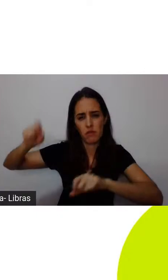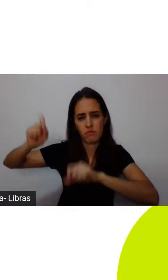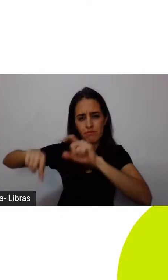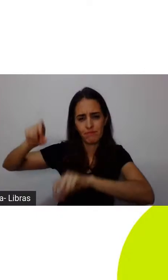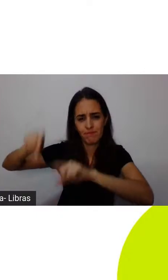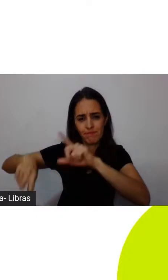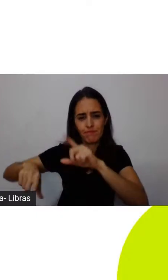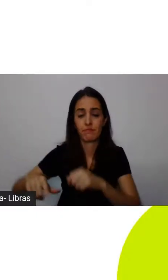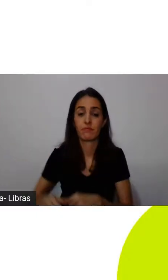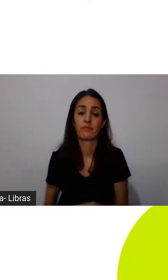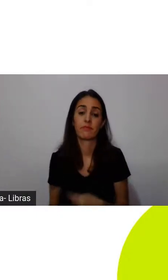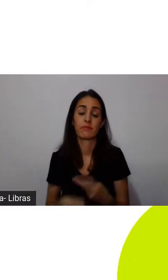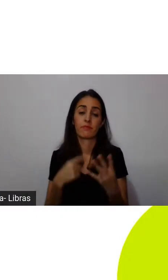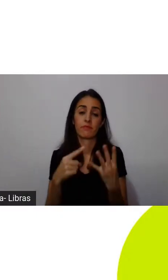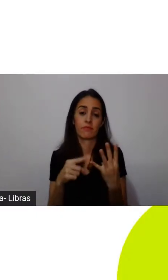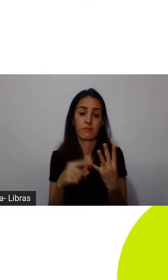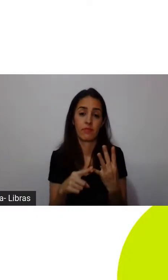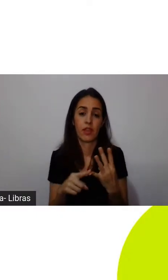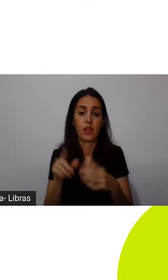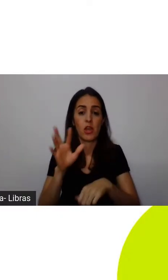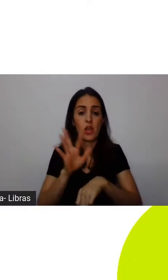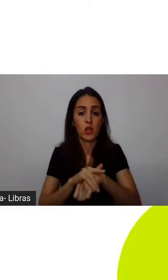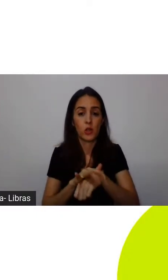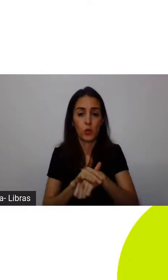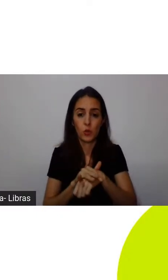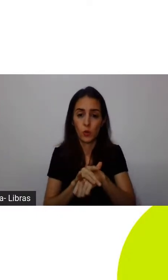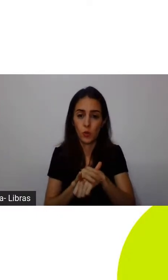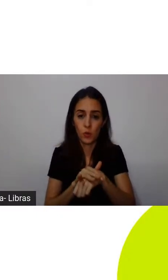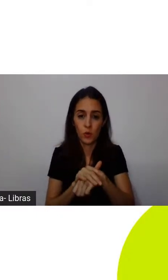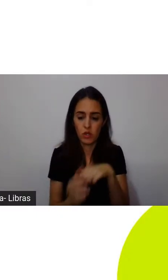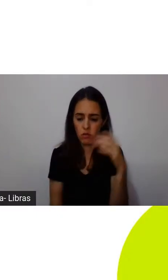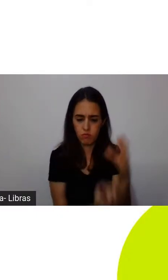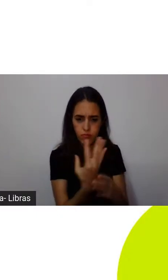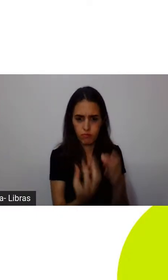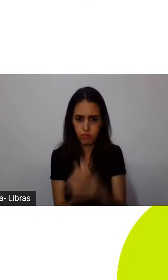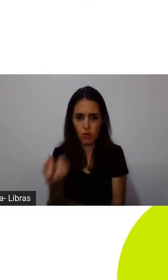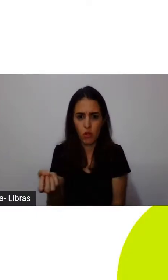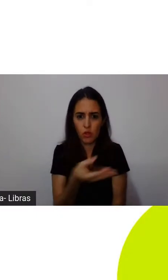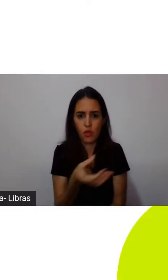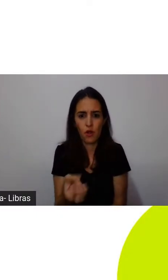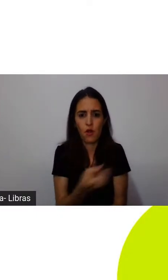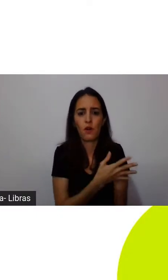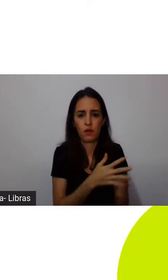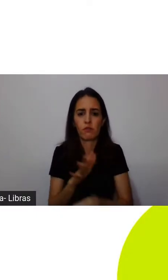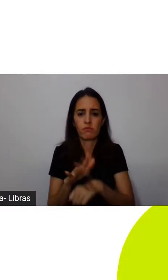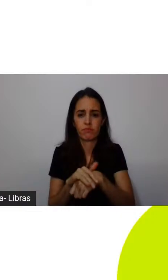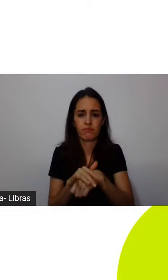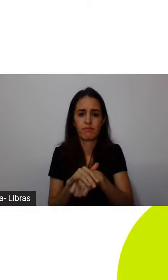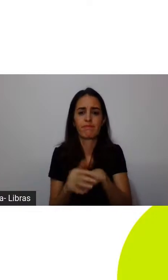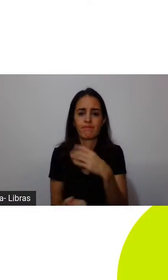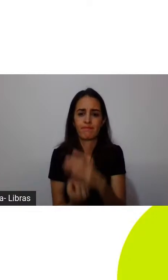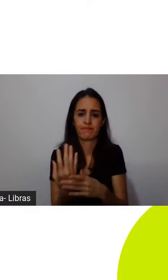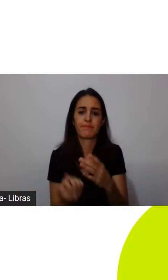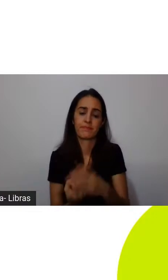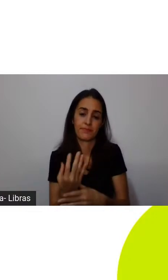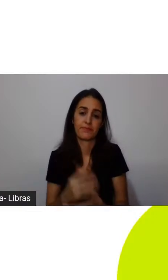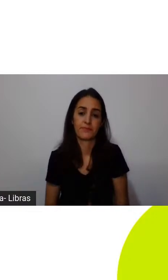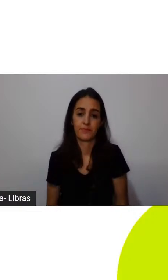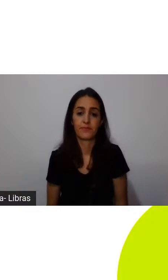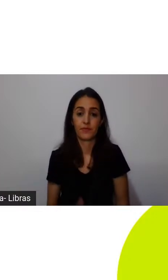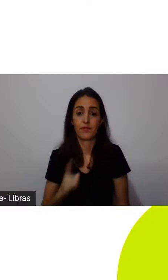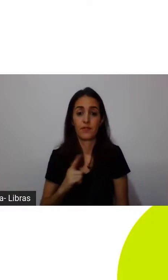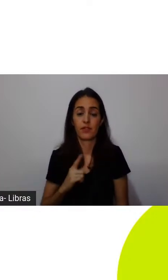também, as doenças tropicais talvez sejam potencializadas, mas até novas doenças. Tanto que existe um